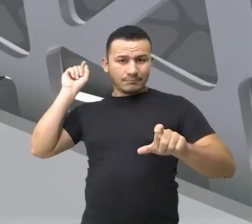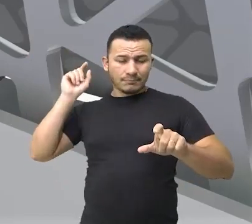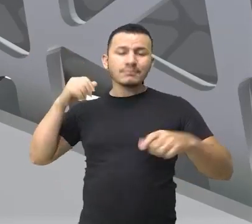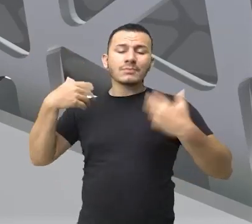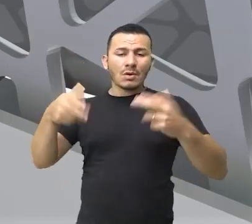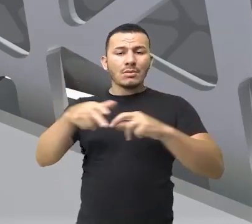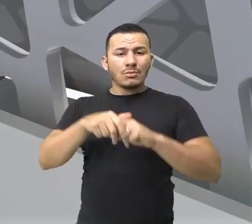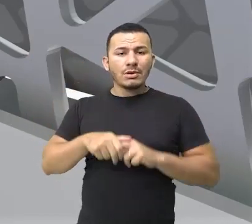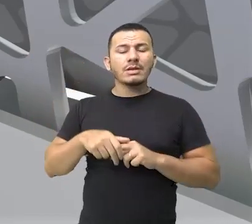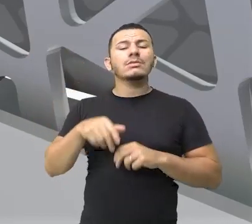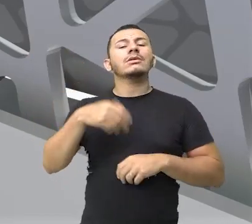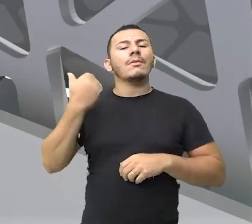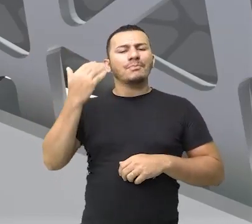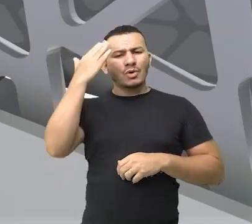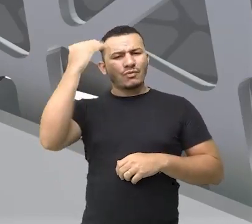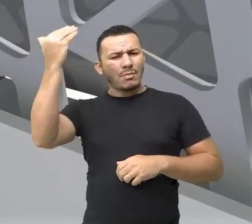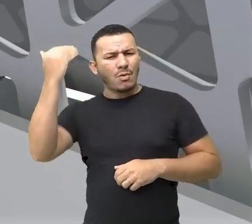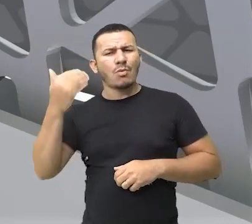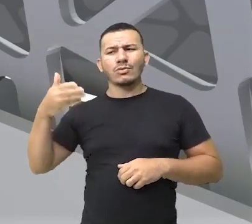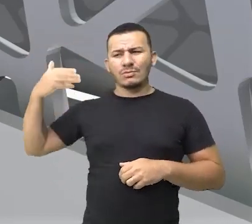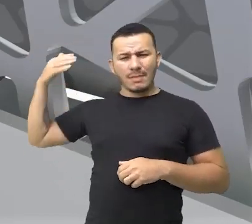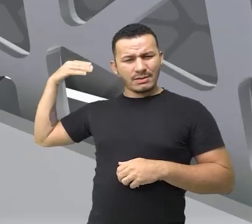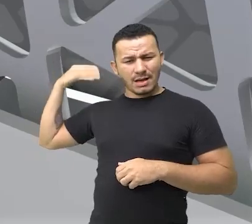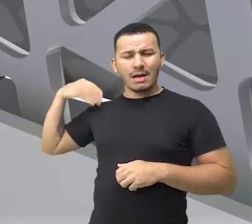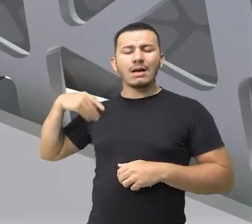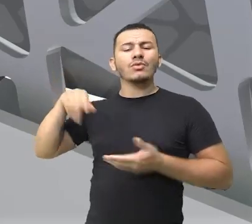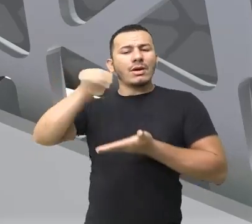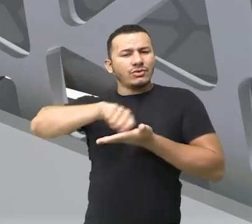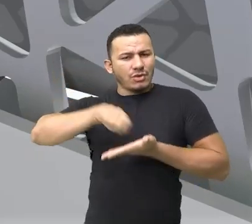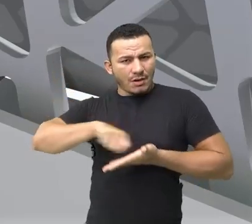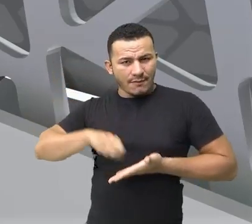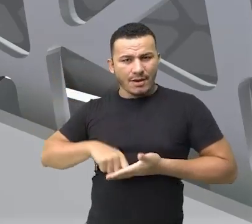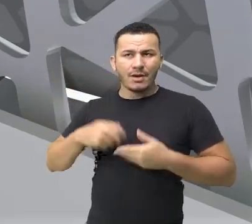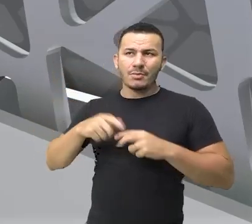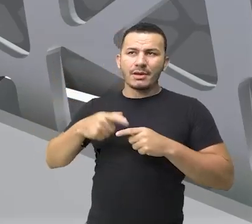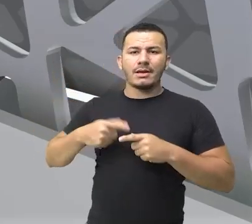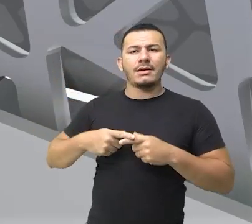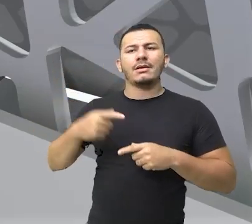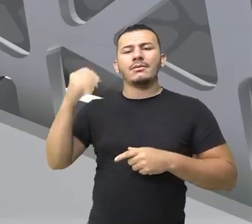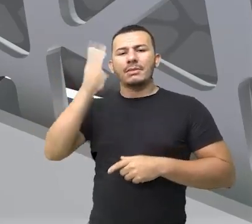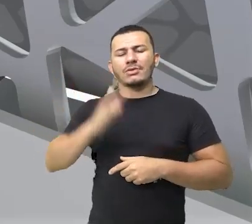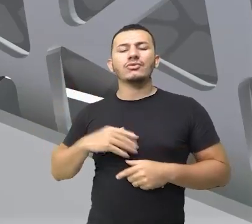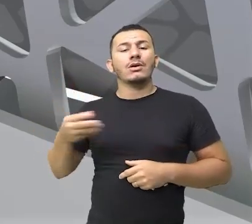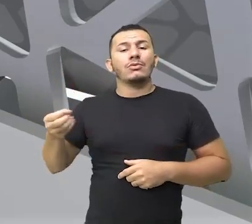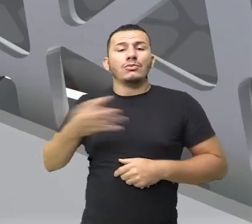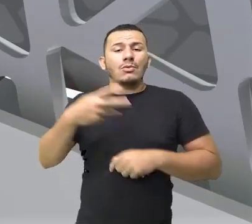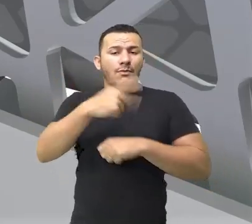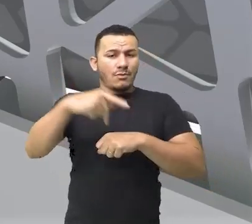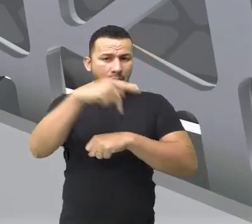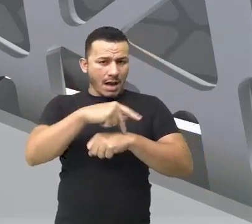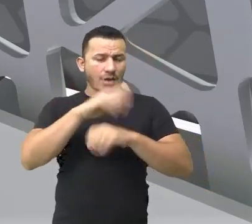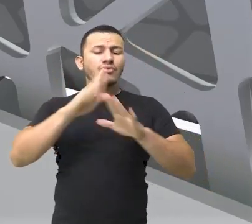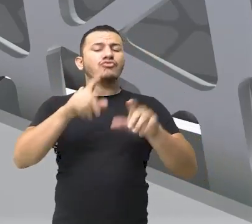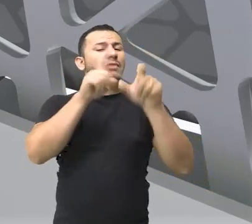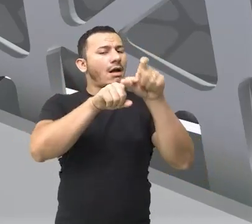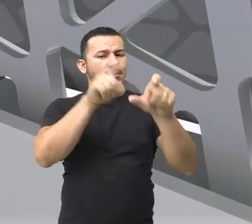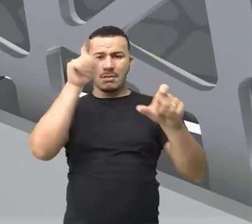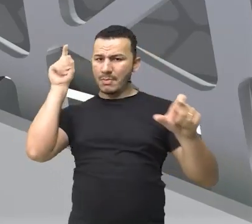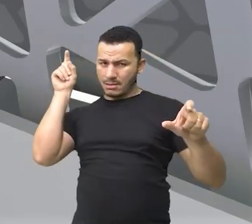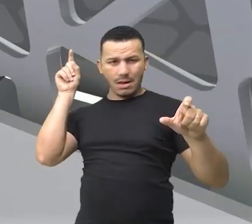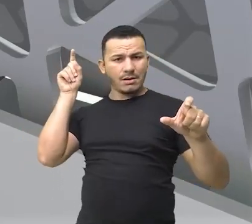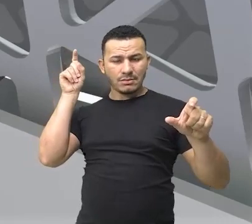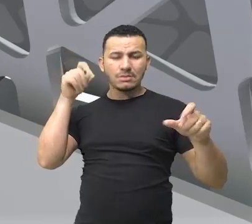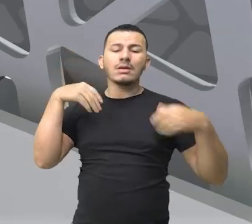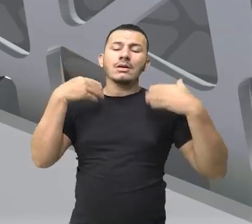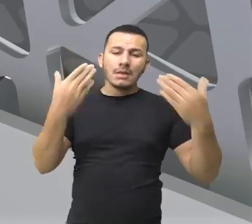Então, o que os escritores da época buscaram fazer? O Brasil era uma nova nação, tinha acabado de se tornar independente. Então,